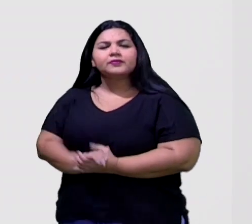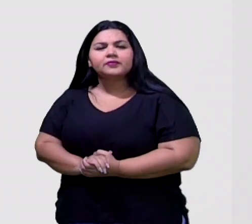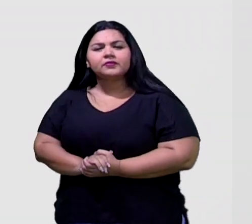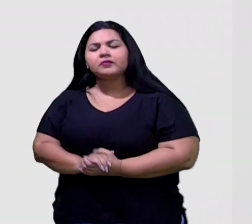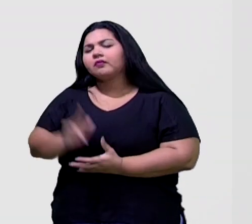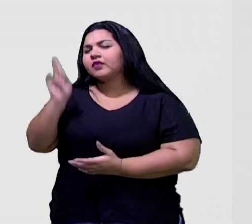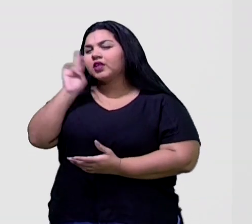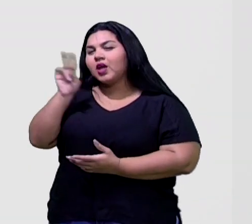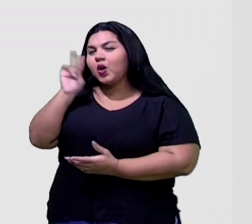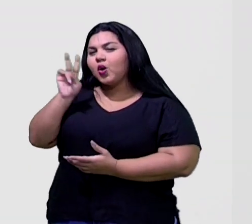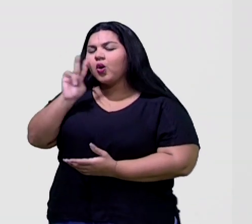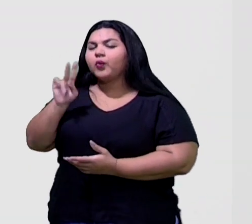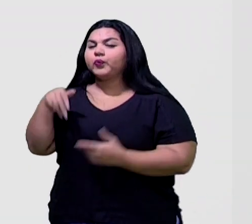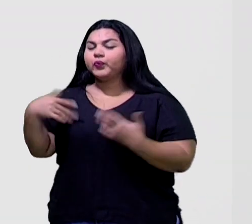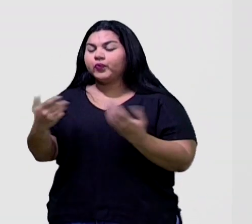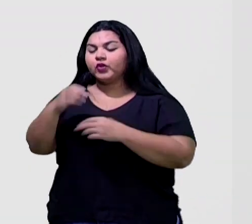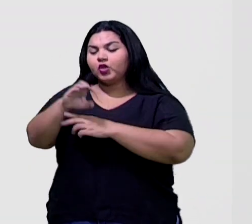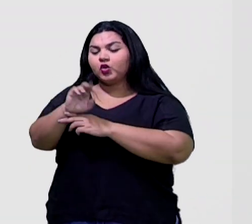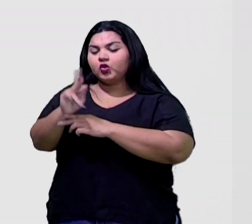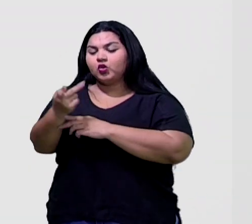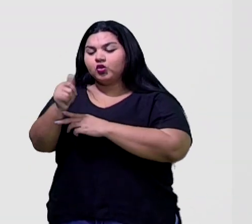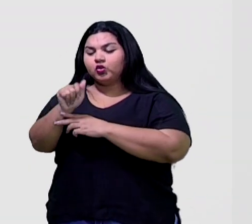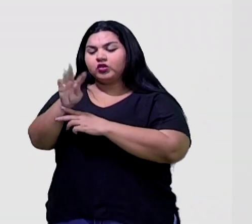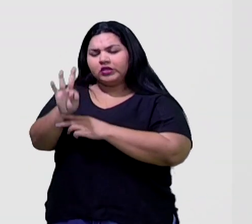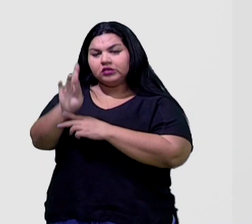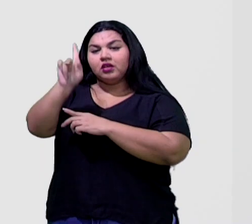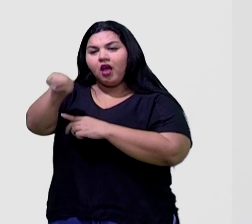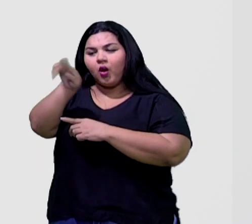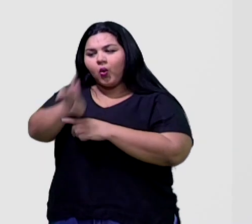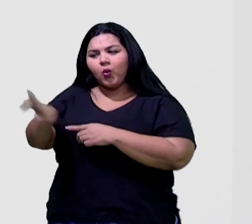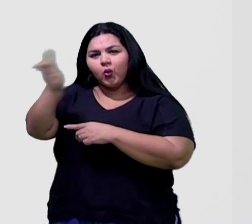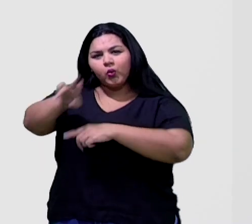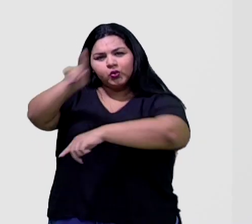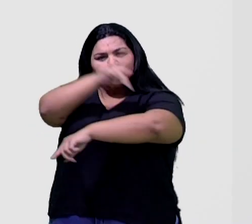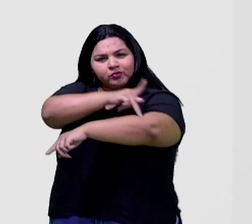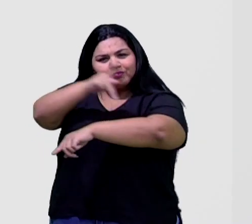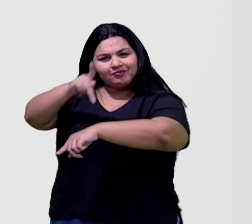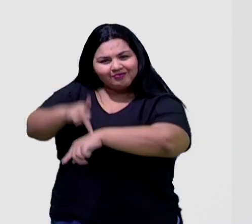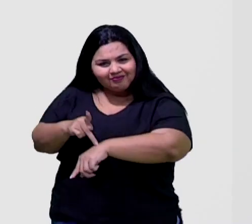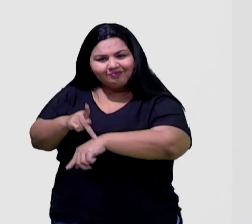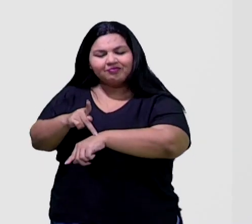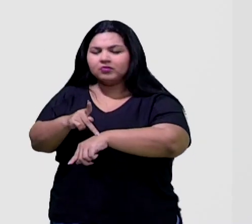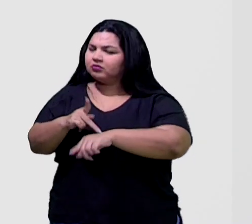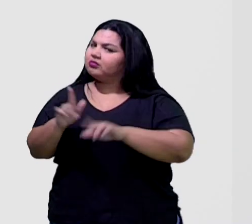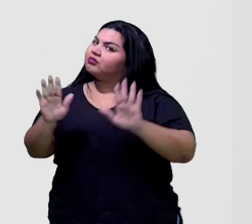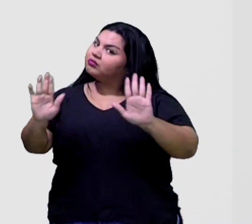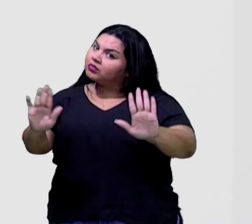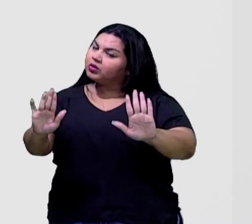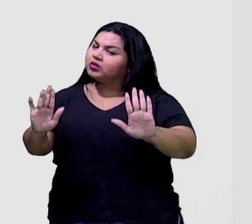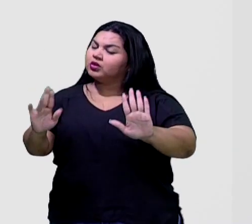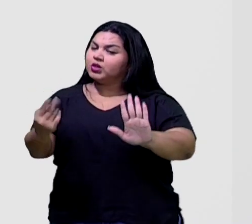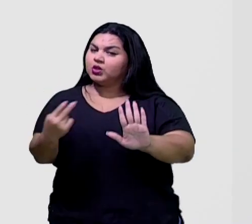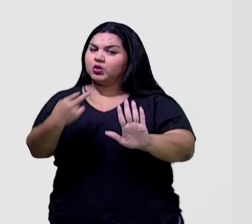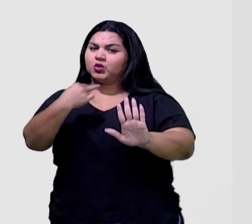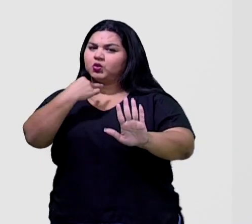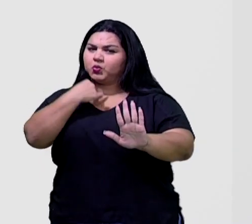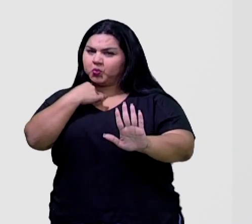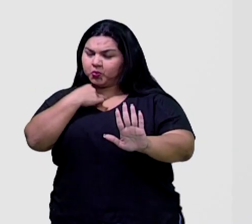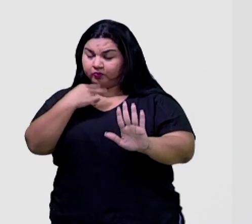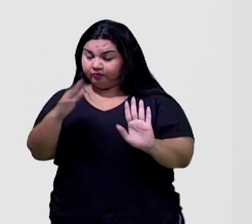Relembrando, olha só, o chat é para uso pedagógico, tá gente? Então, não vamos